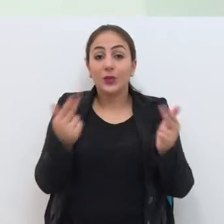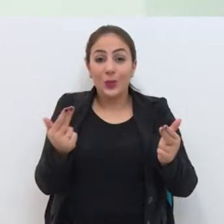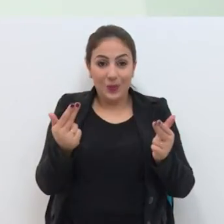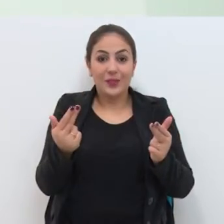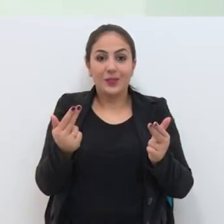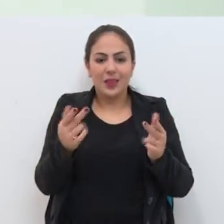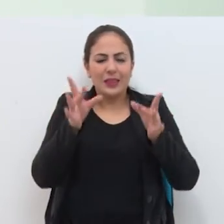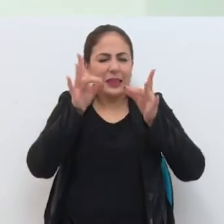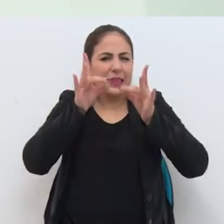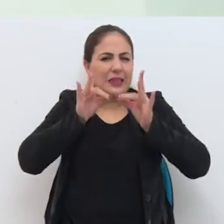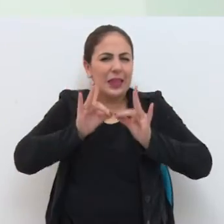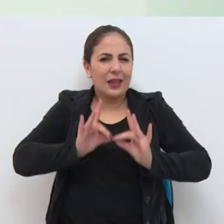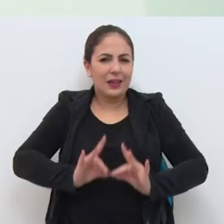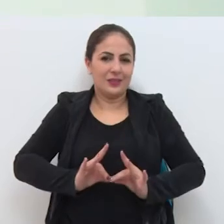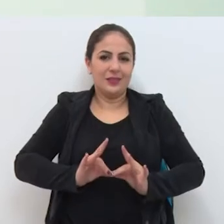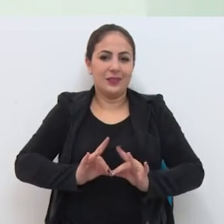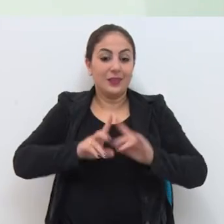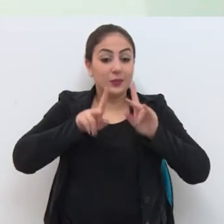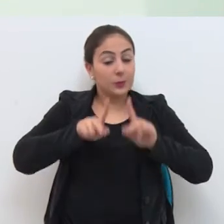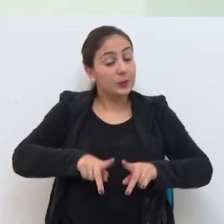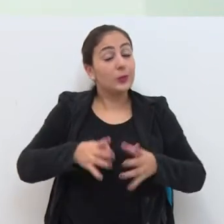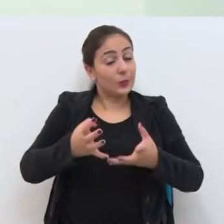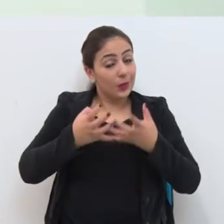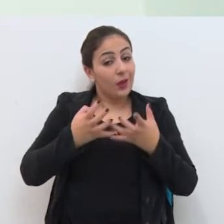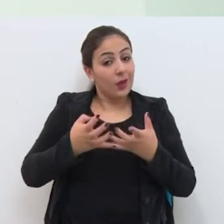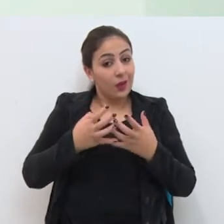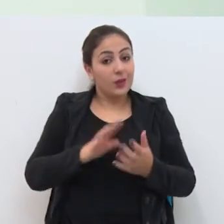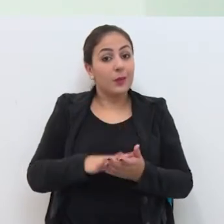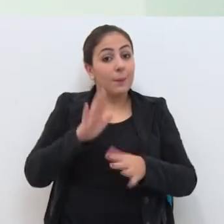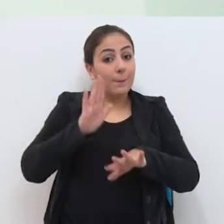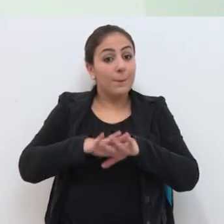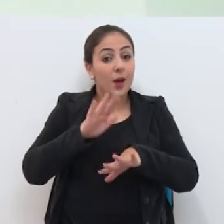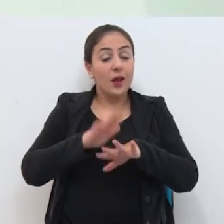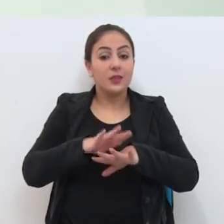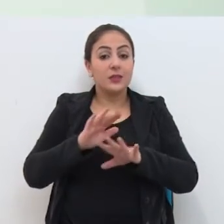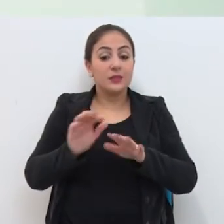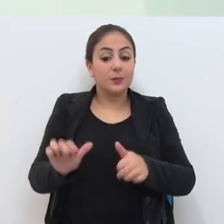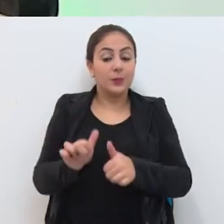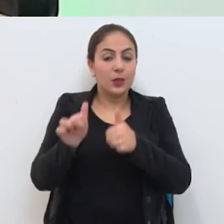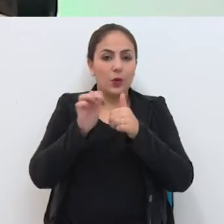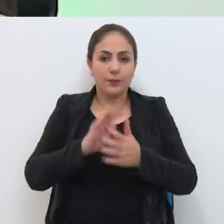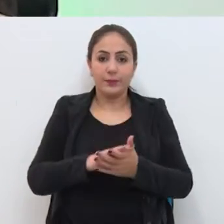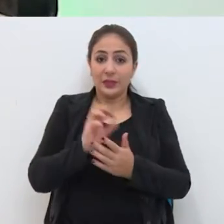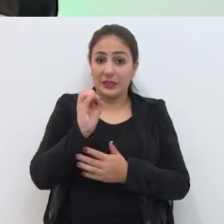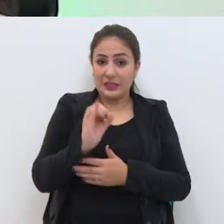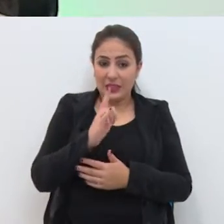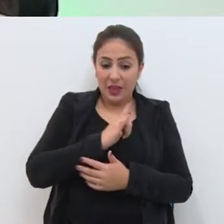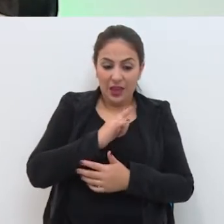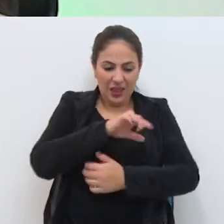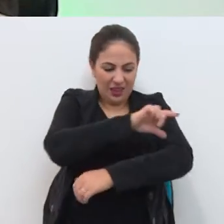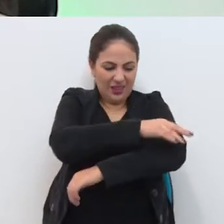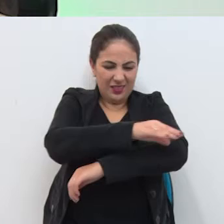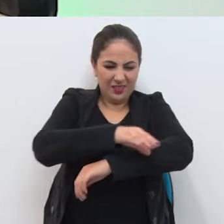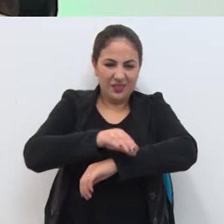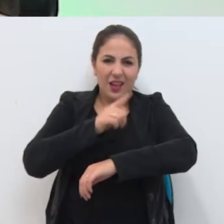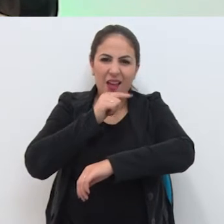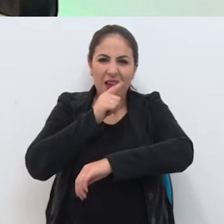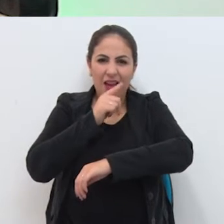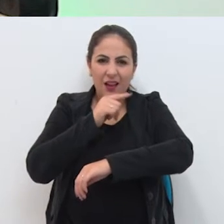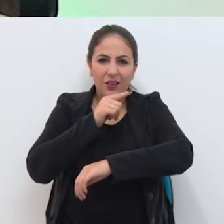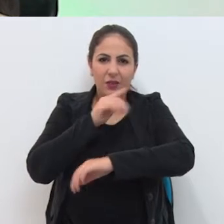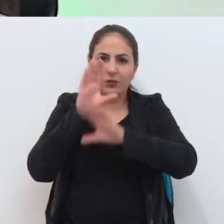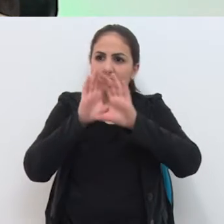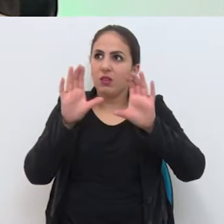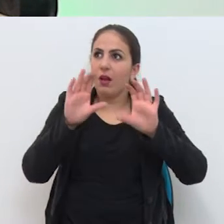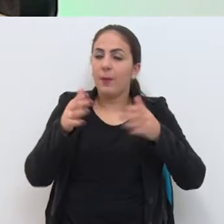tipo de coisas Essas peculiaridades Que as pessoas às vezes querem Querem um pouquinho de coisas melhores É o esgoto A céu aberto Então as pessoas querem